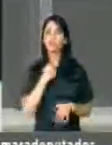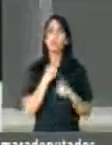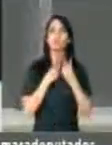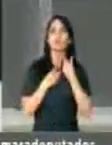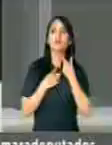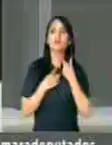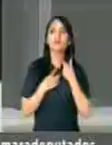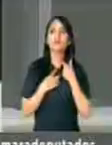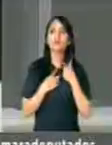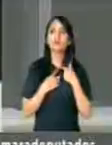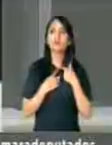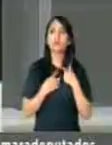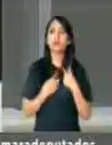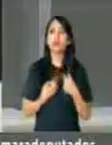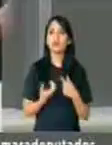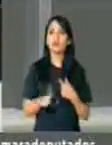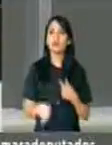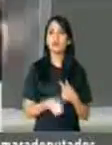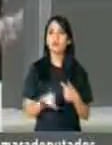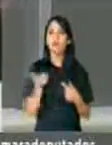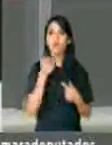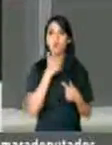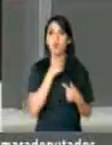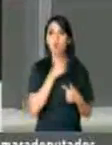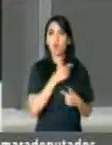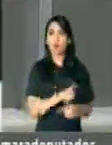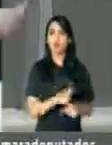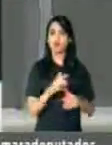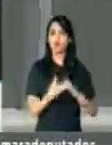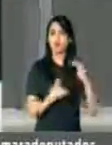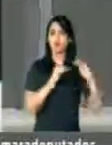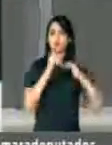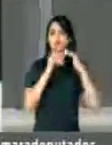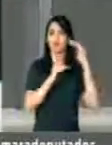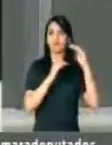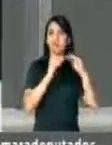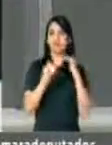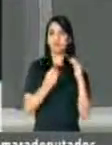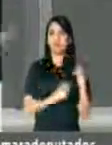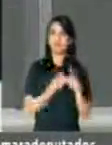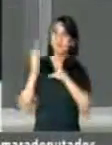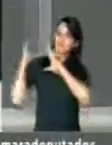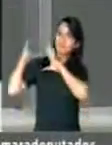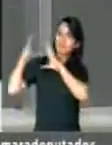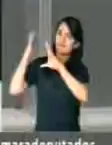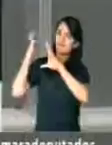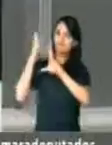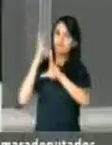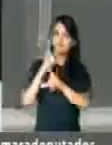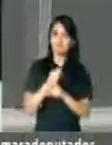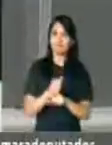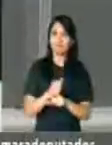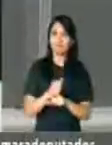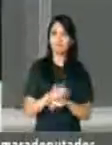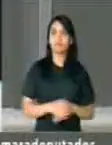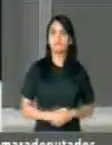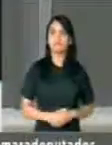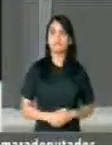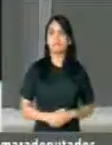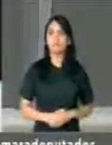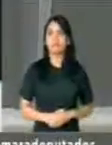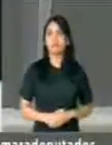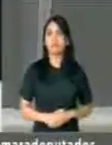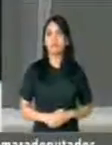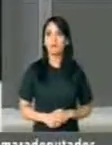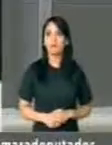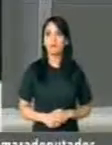querem, senhor presidente, alcançar êxito na sua trajetória de suas esperanças. Então a